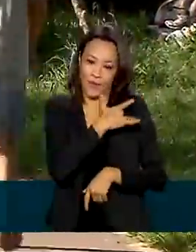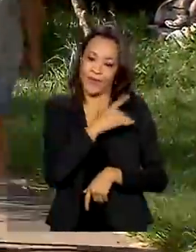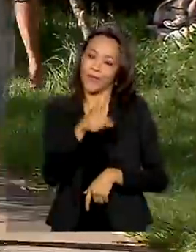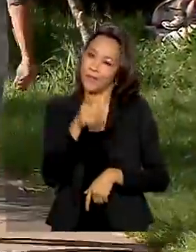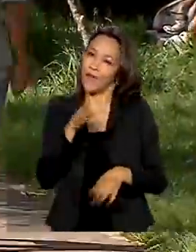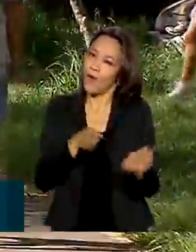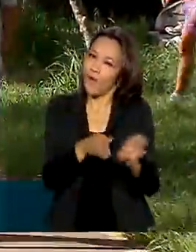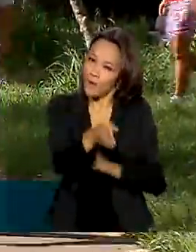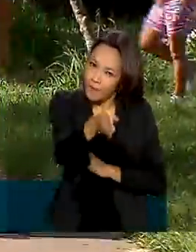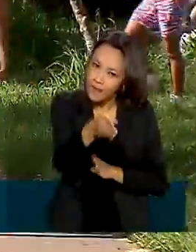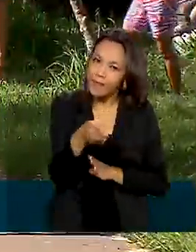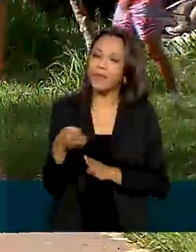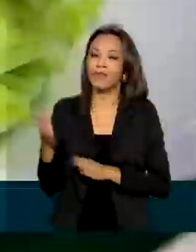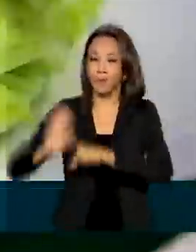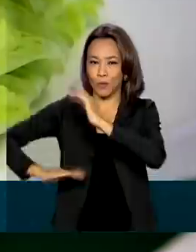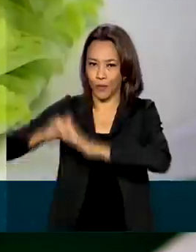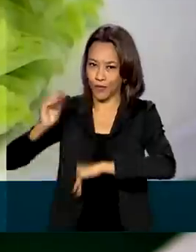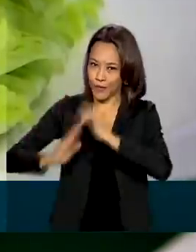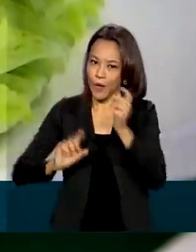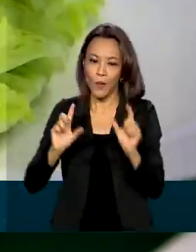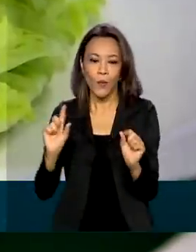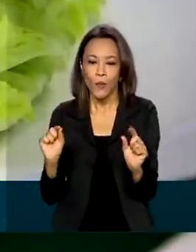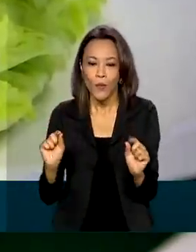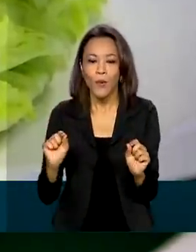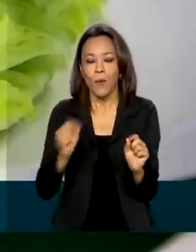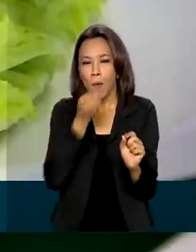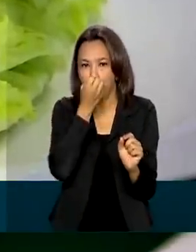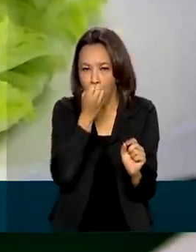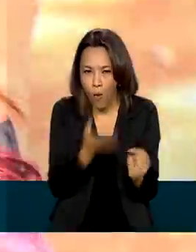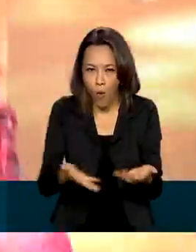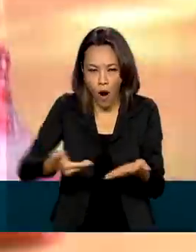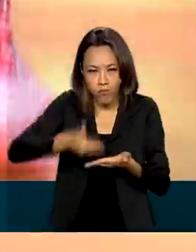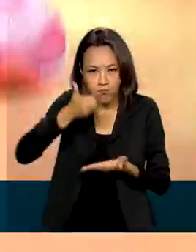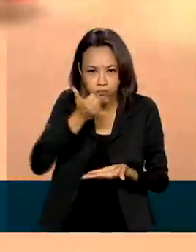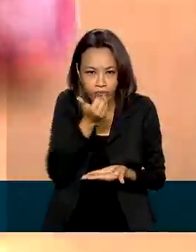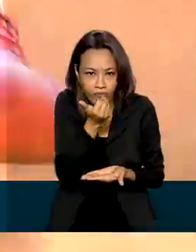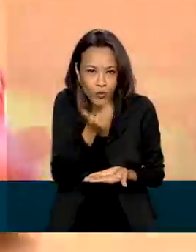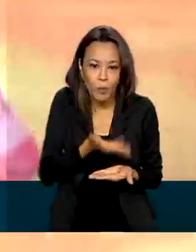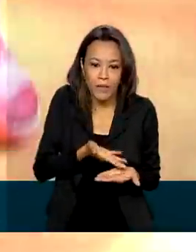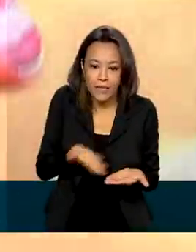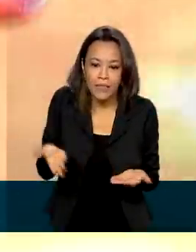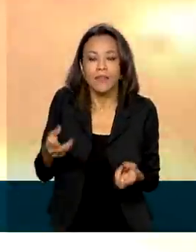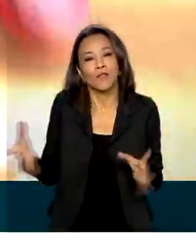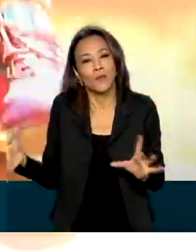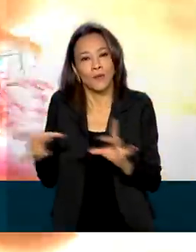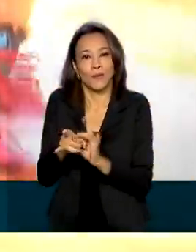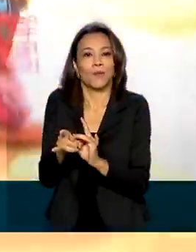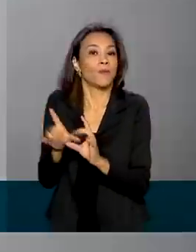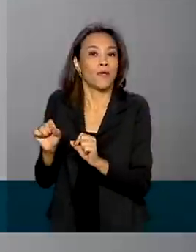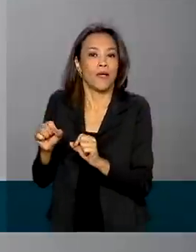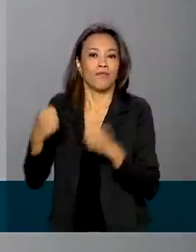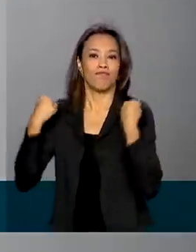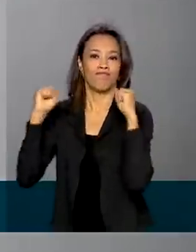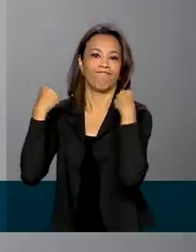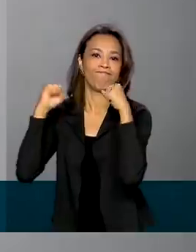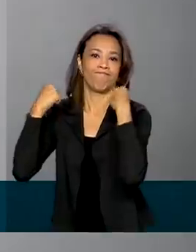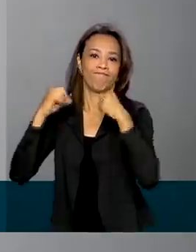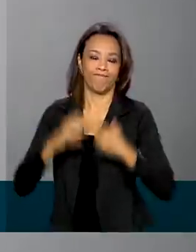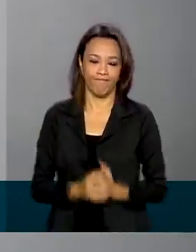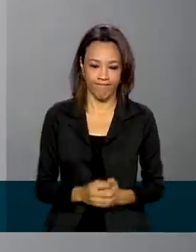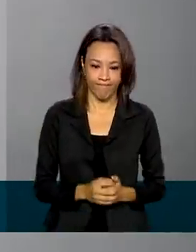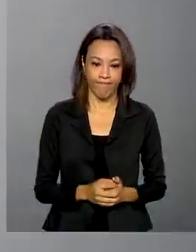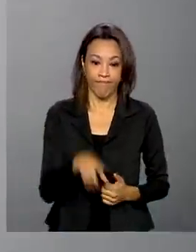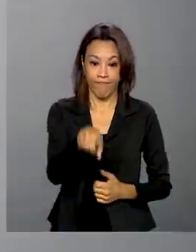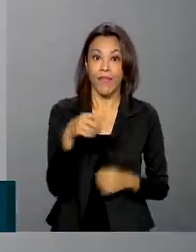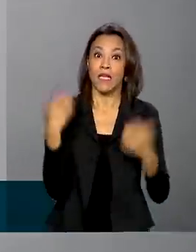receita dos especialistas. Uma boa alimentação aliada a exercícios físicos. Os exercícios